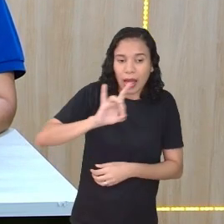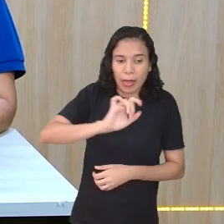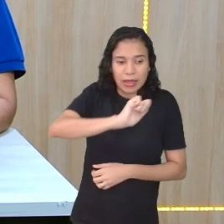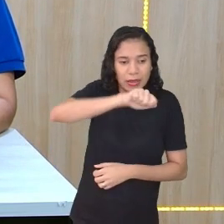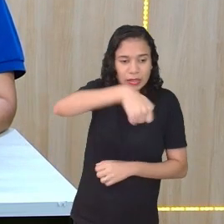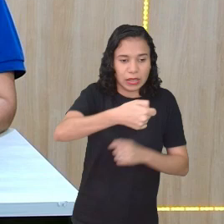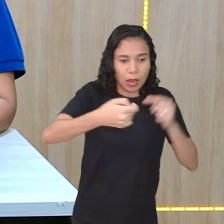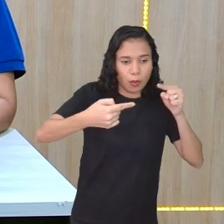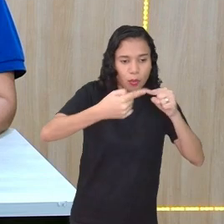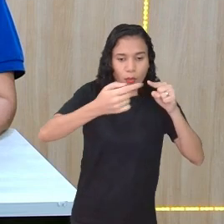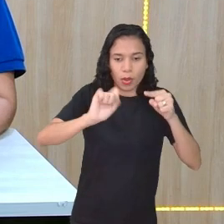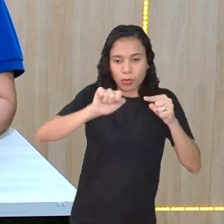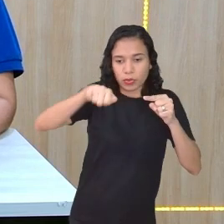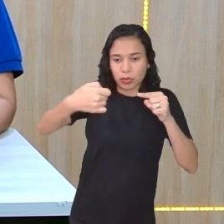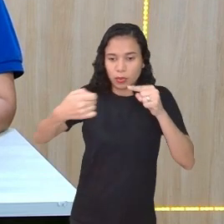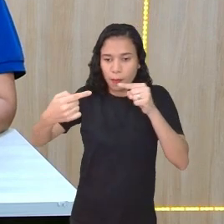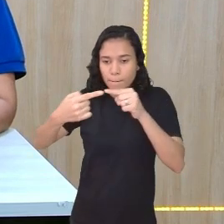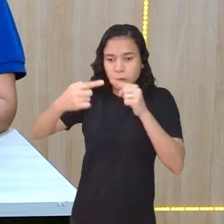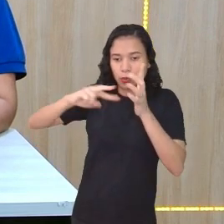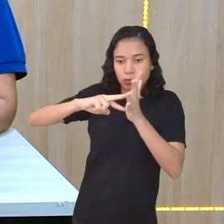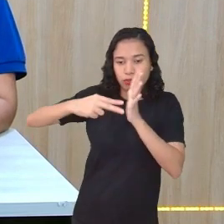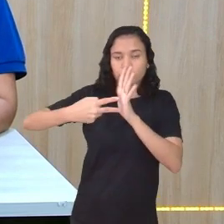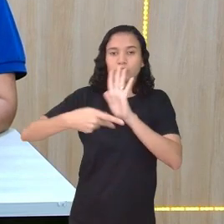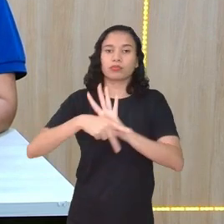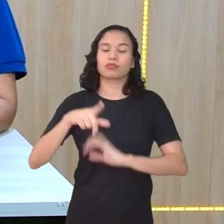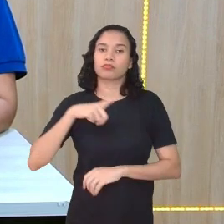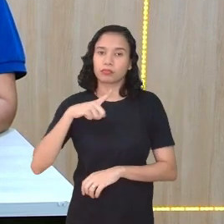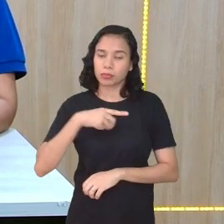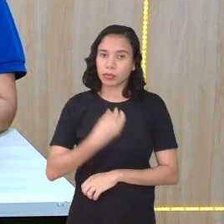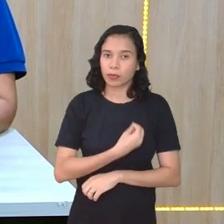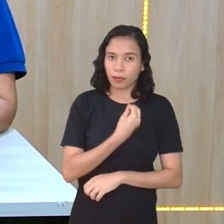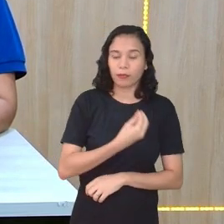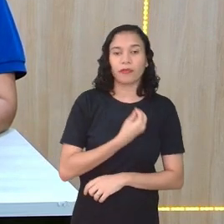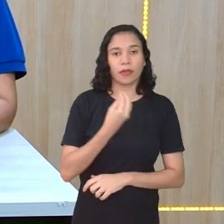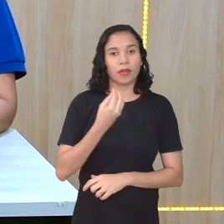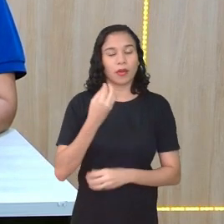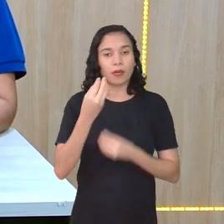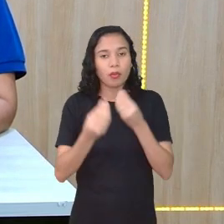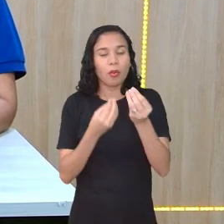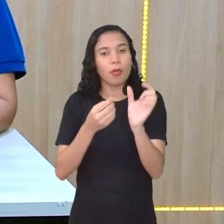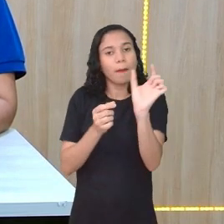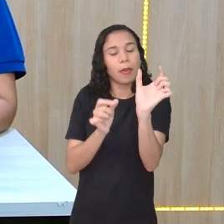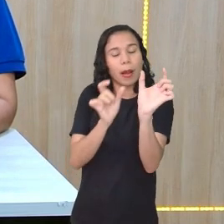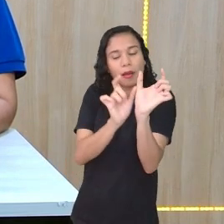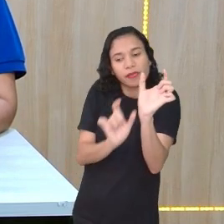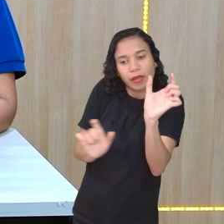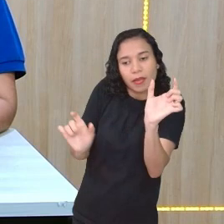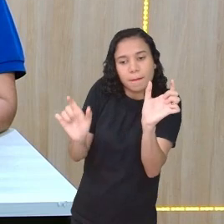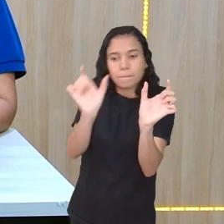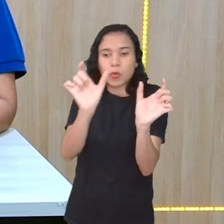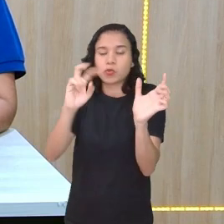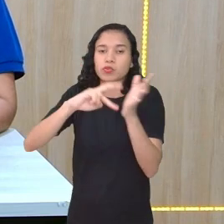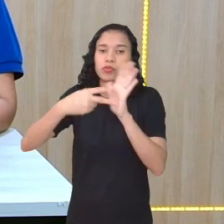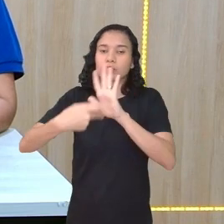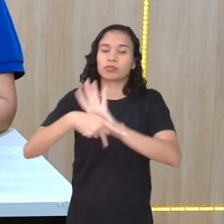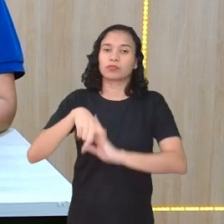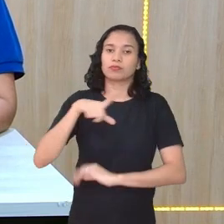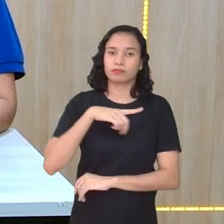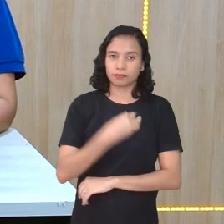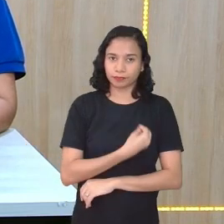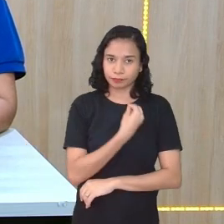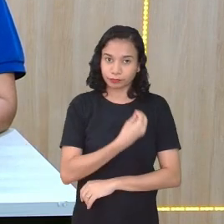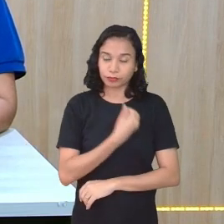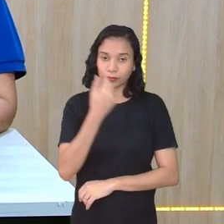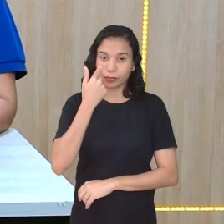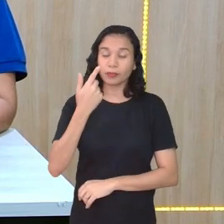corresponde a um valor, a um significante. Há uma palavra que carrega significado, né? Isso.